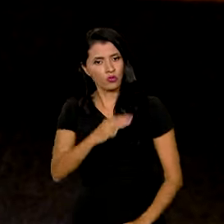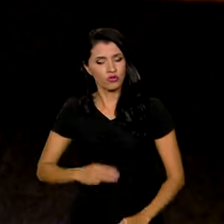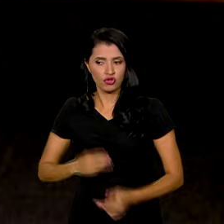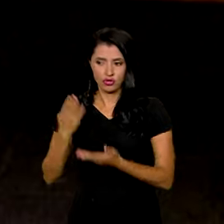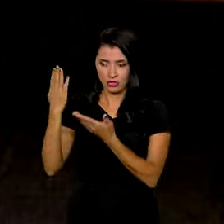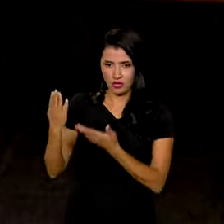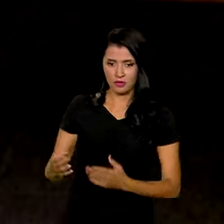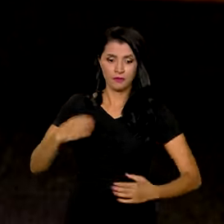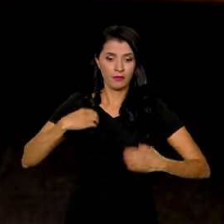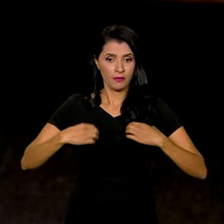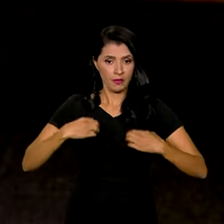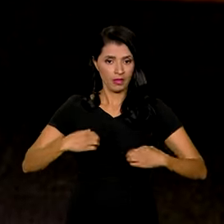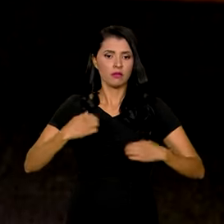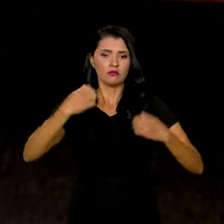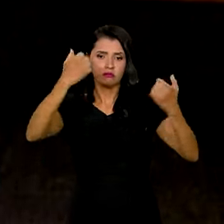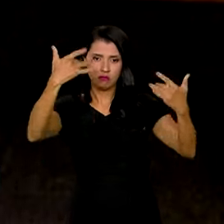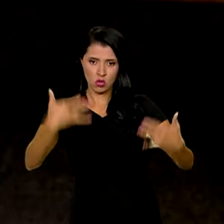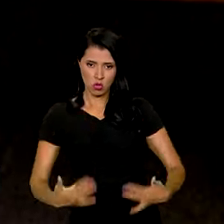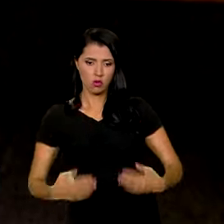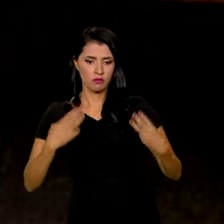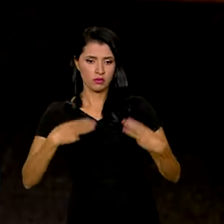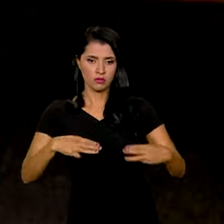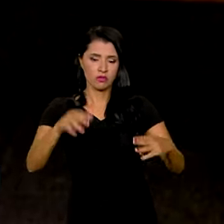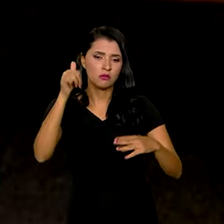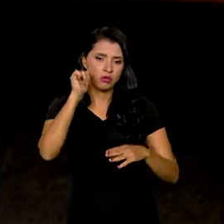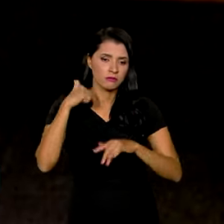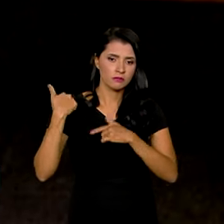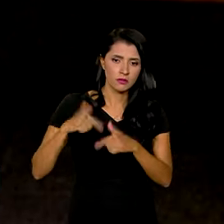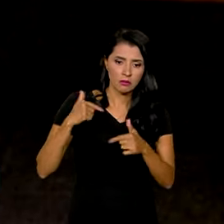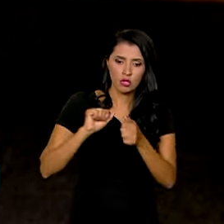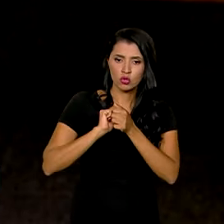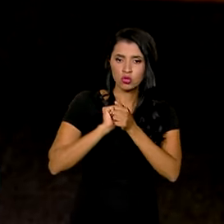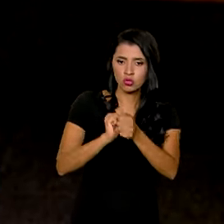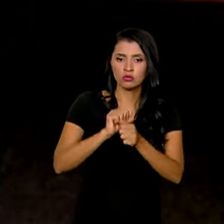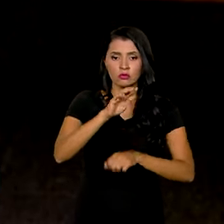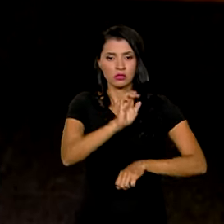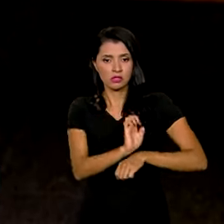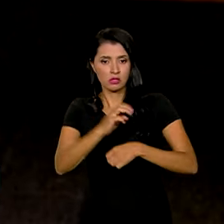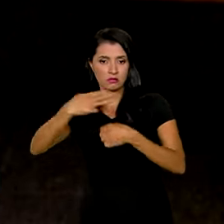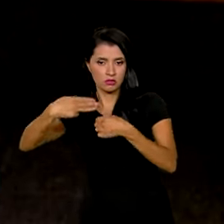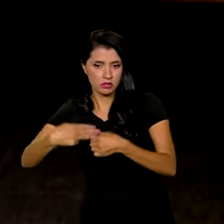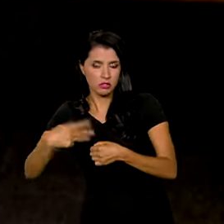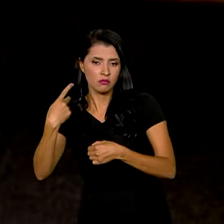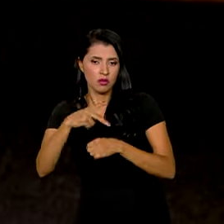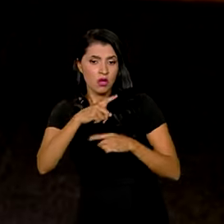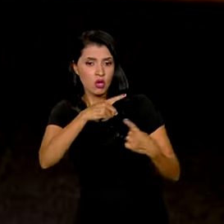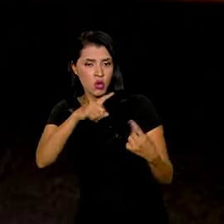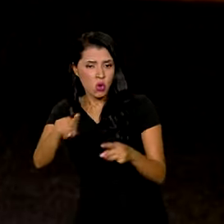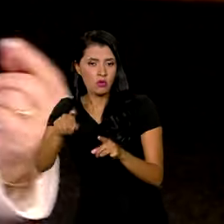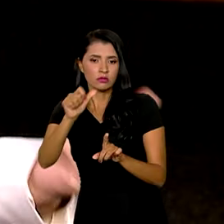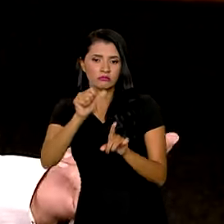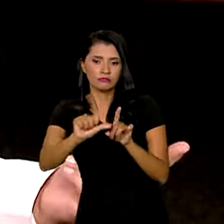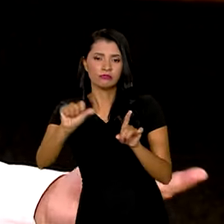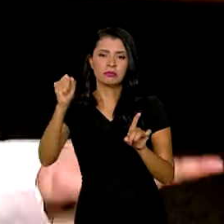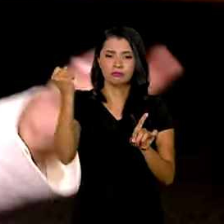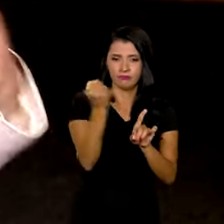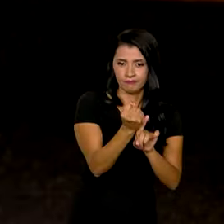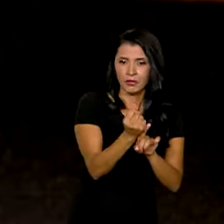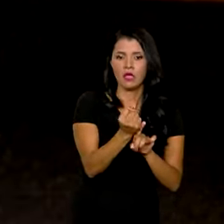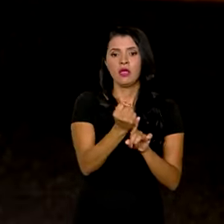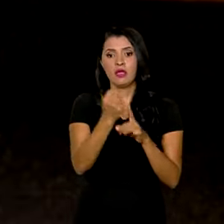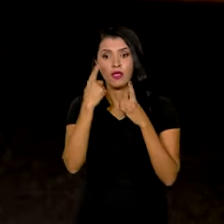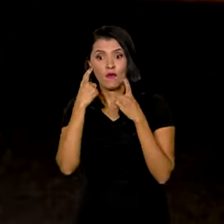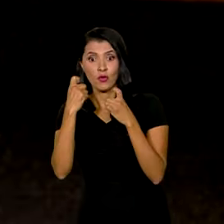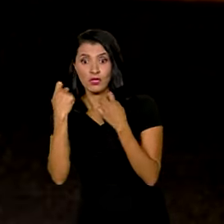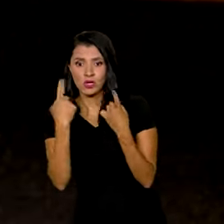Cida Gonçalves disse que o Ministério das Mulheres vem trabalhando em parceria com estados e municípios no combate ao feminicídio e à